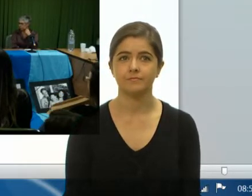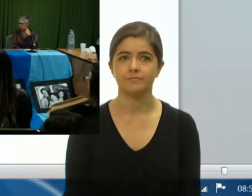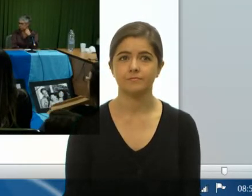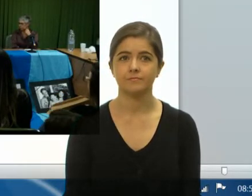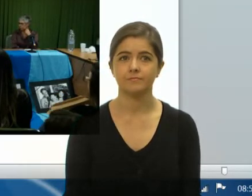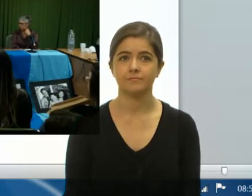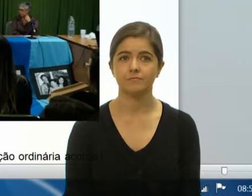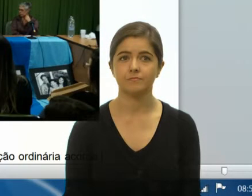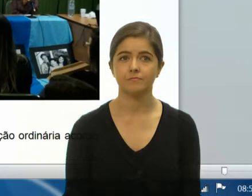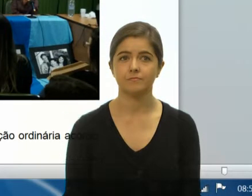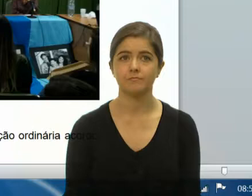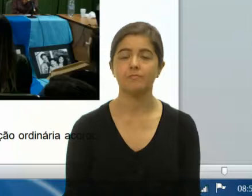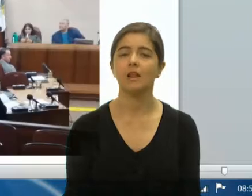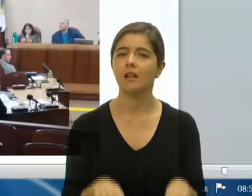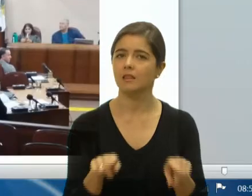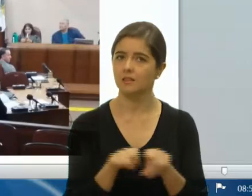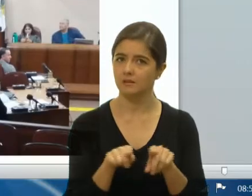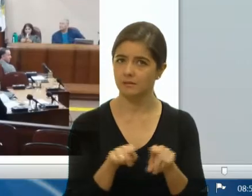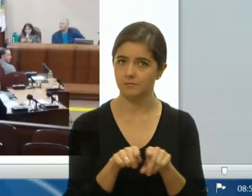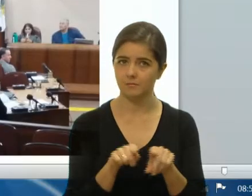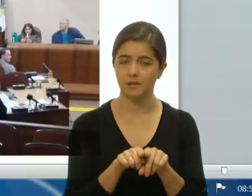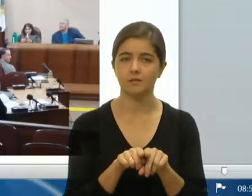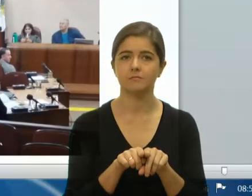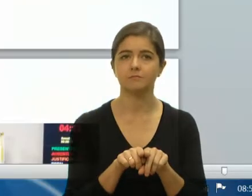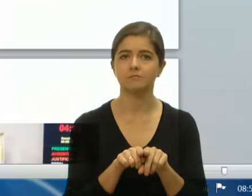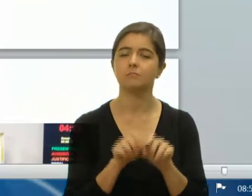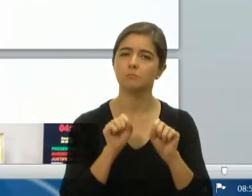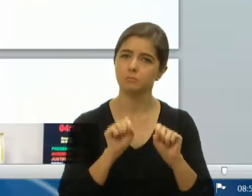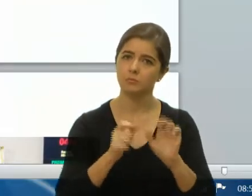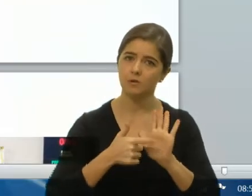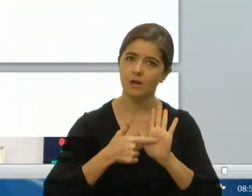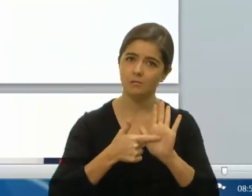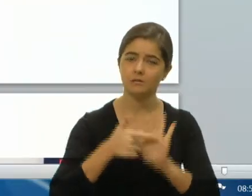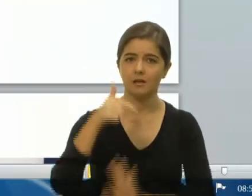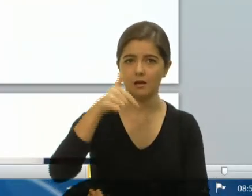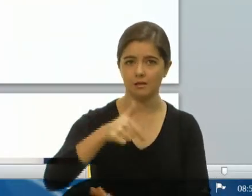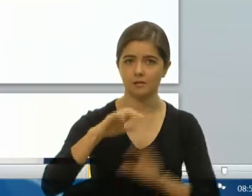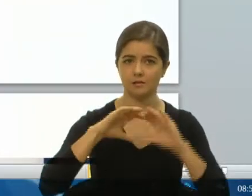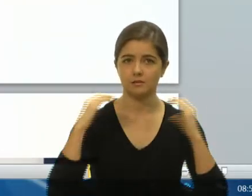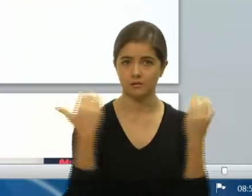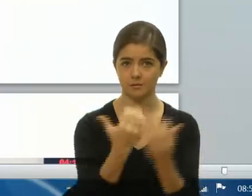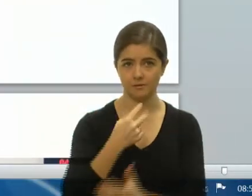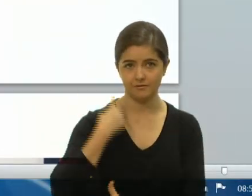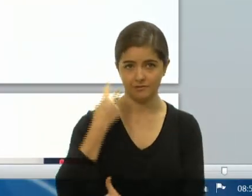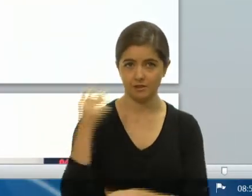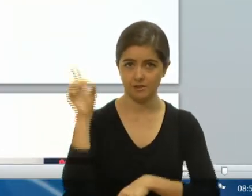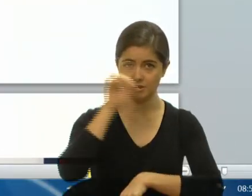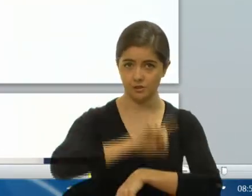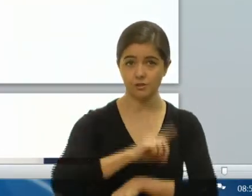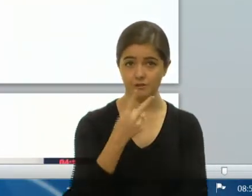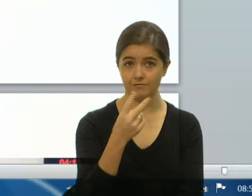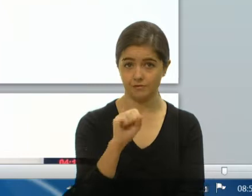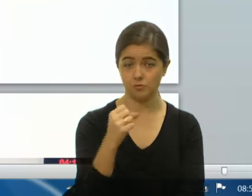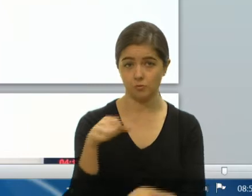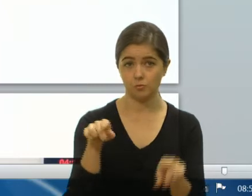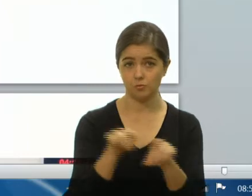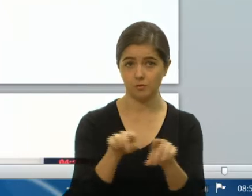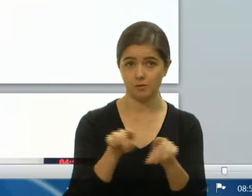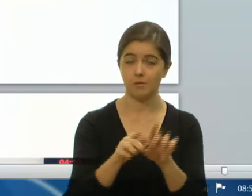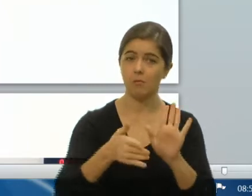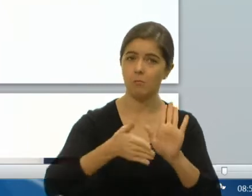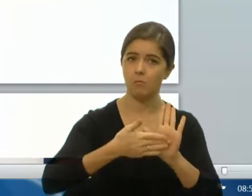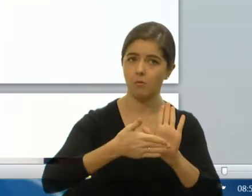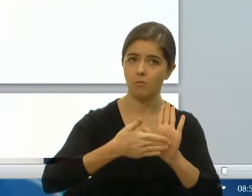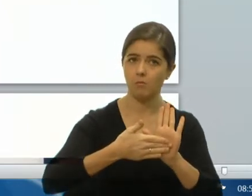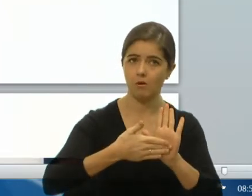Nessa mesma época também, pude apresentar aqui na casa, no dia 28 também, a proposta do Centro,